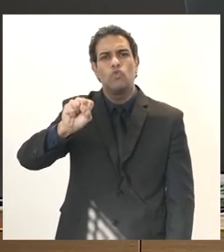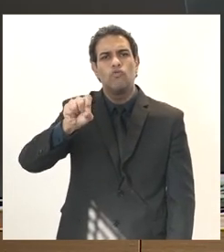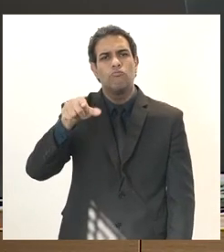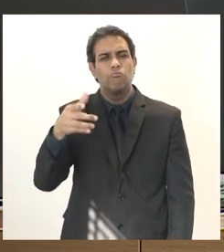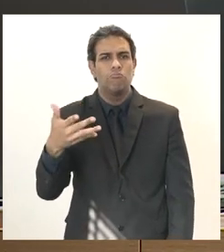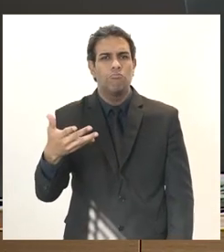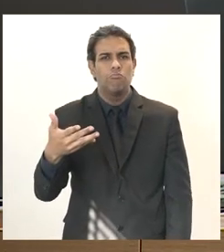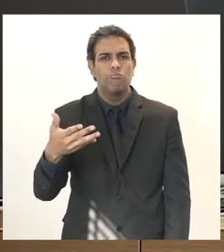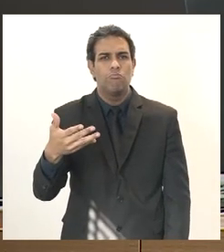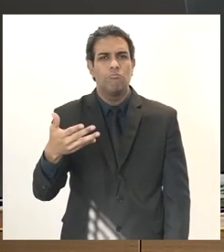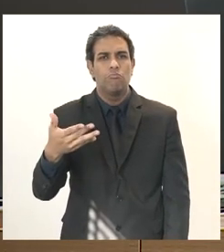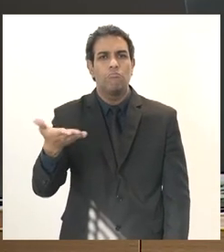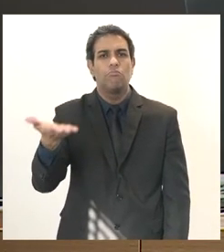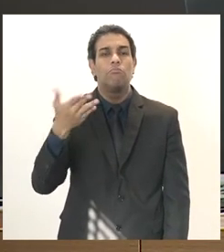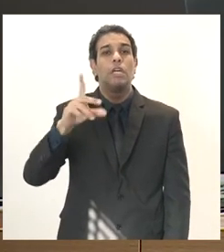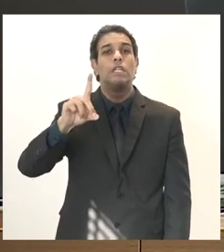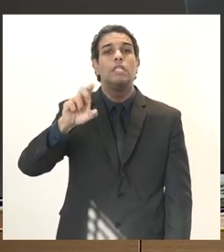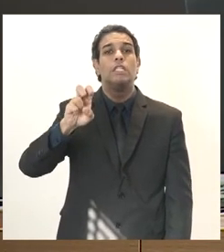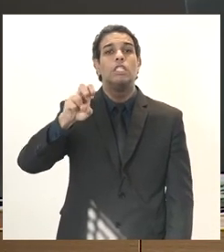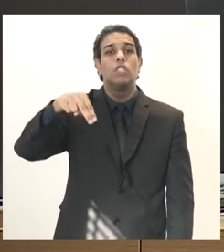Elize Três Rios